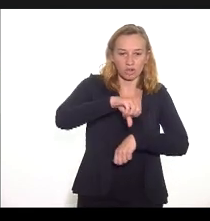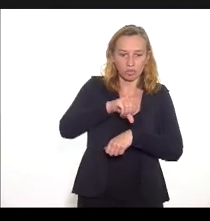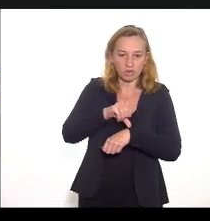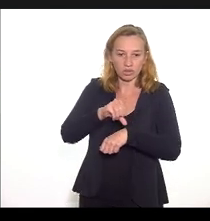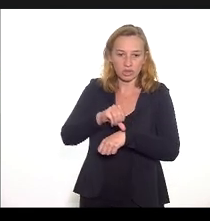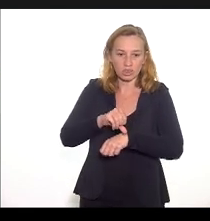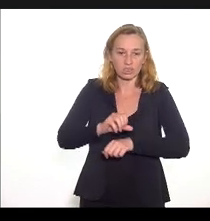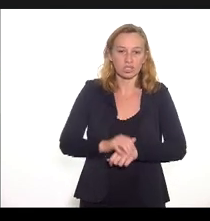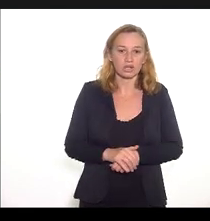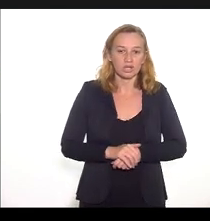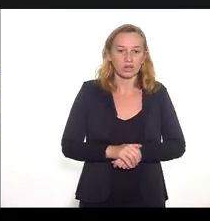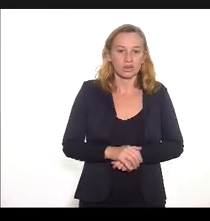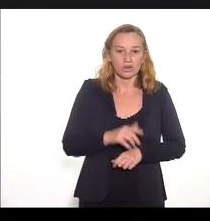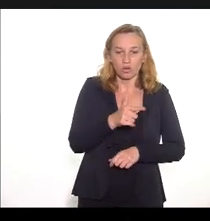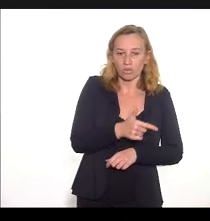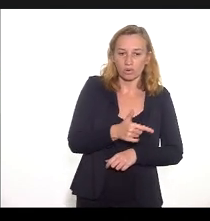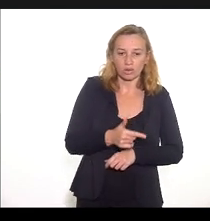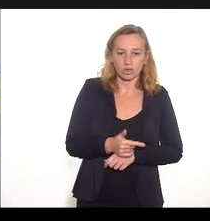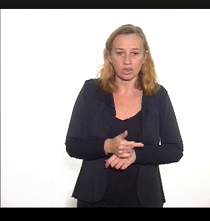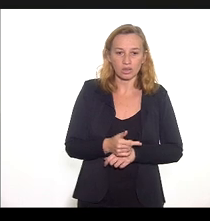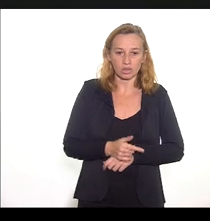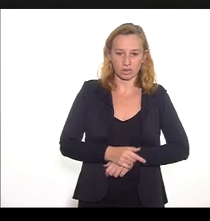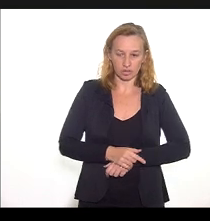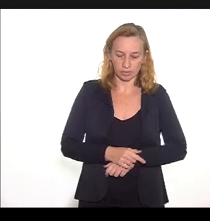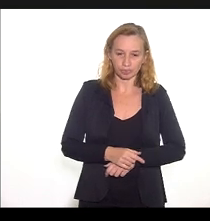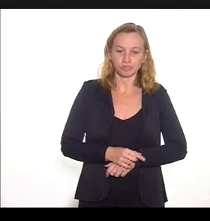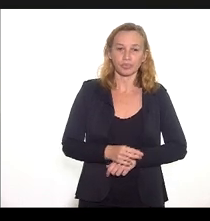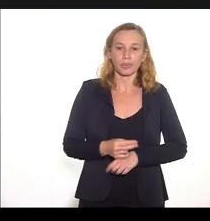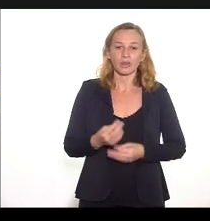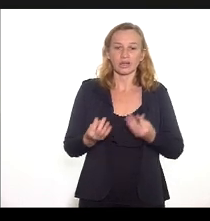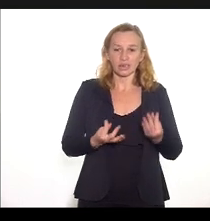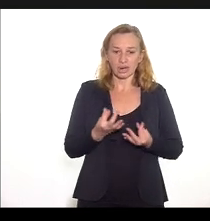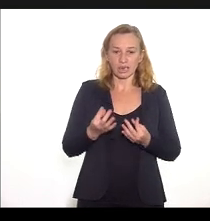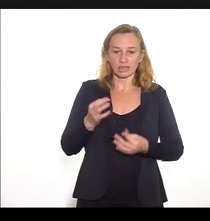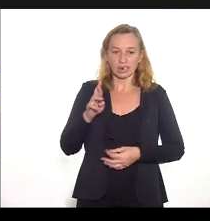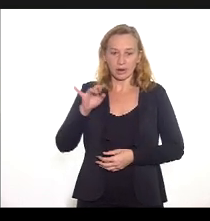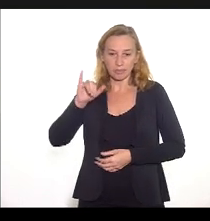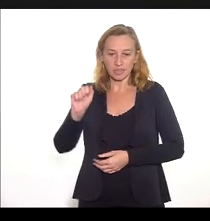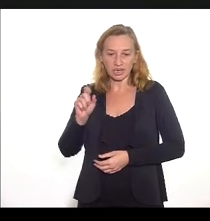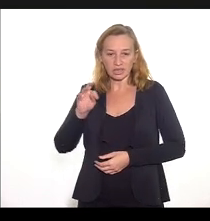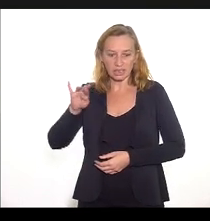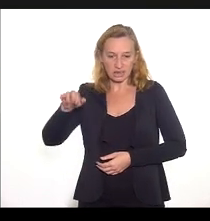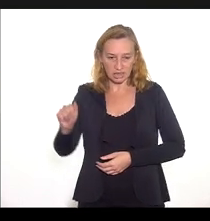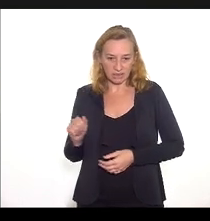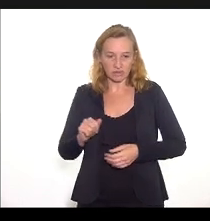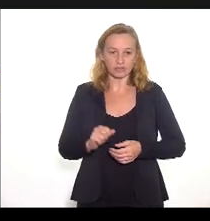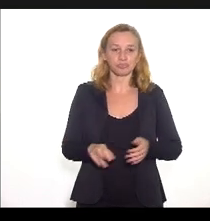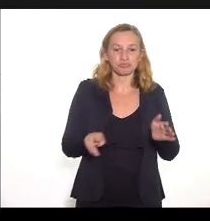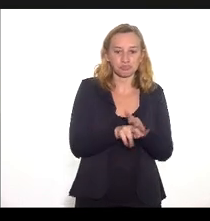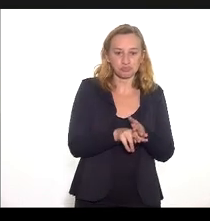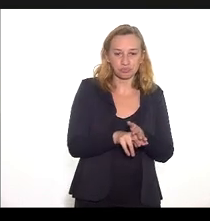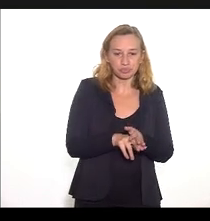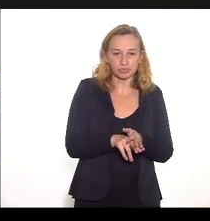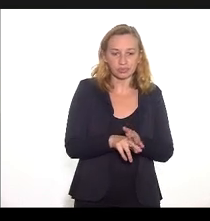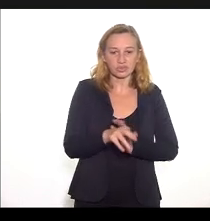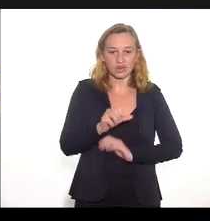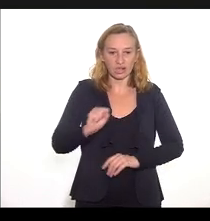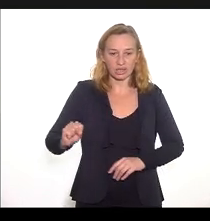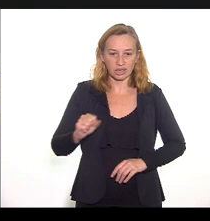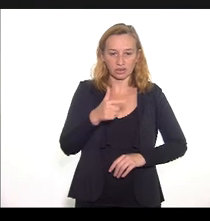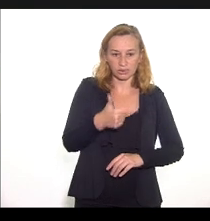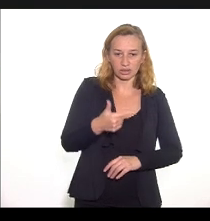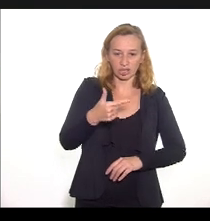-CoV-2, covid-19, para custeio de unidade de terapia intensiva, TI. A resolução CES-RJ, número 2